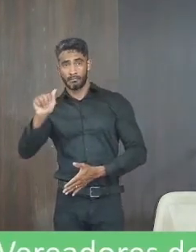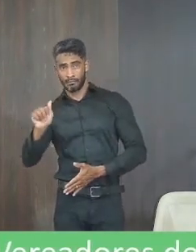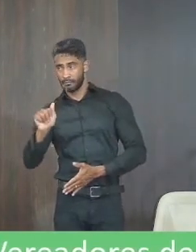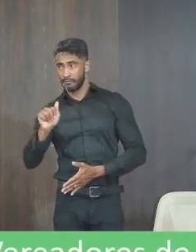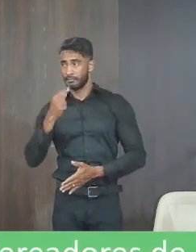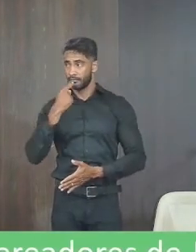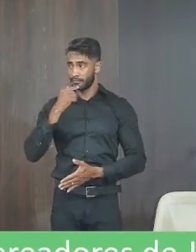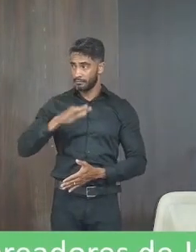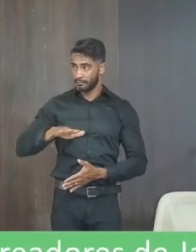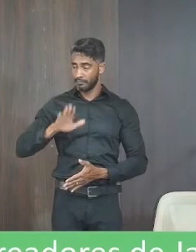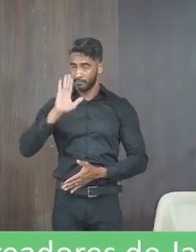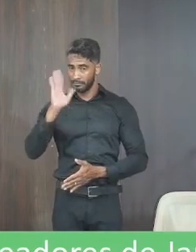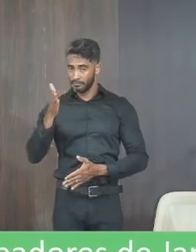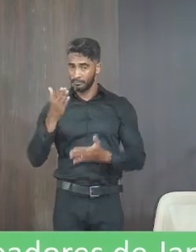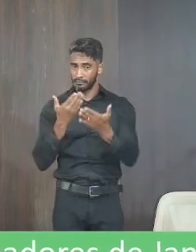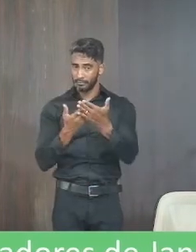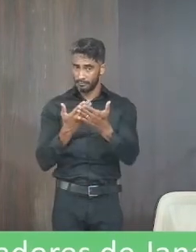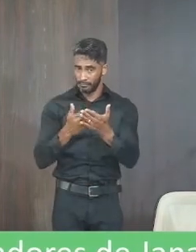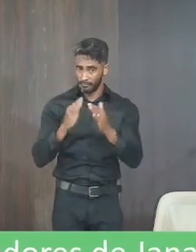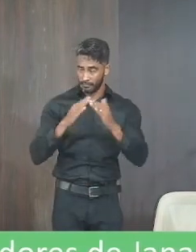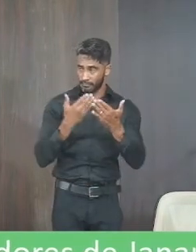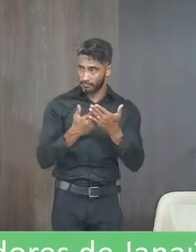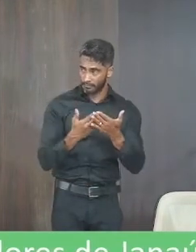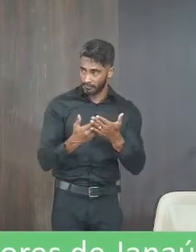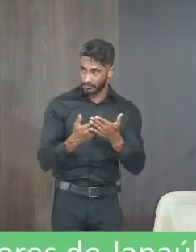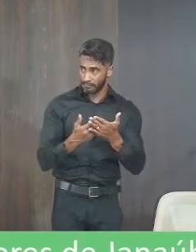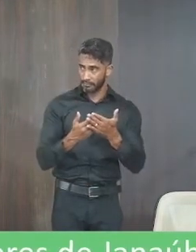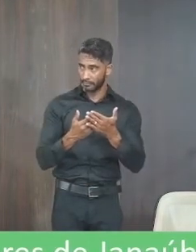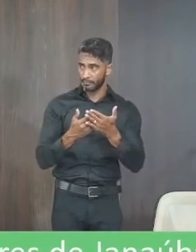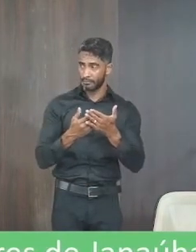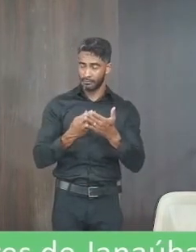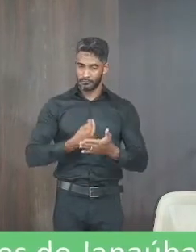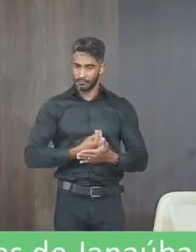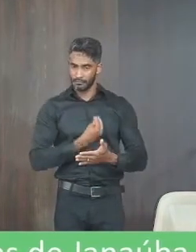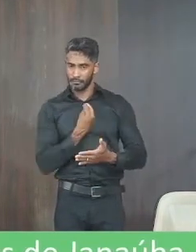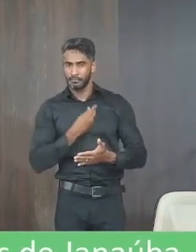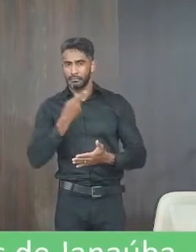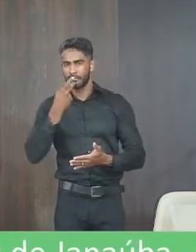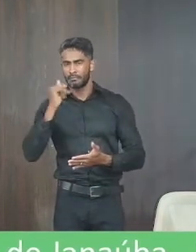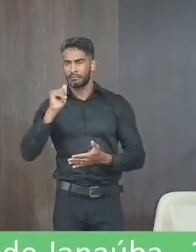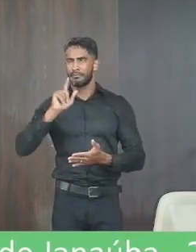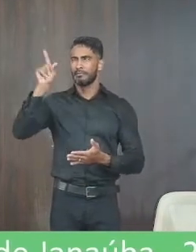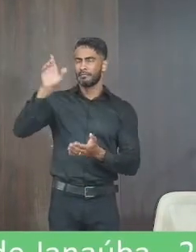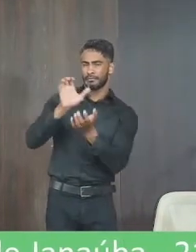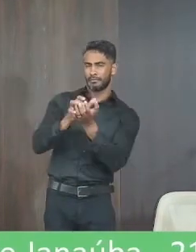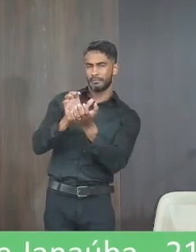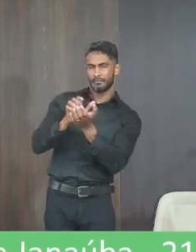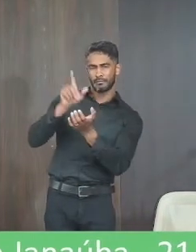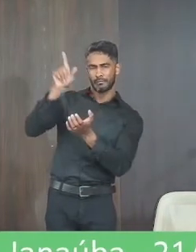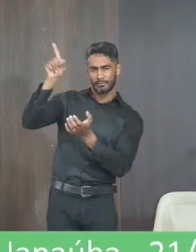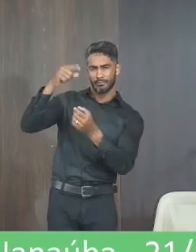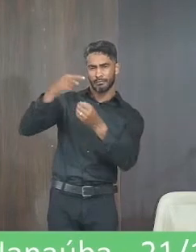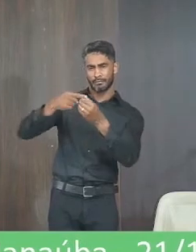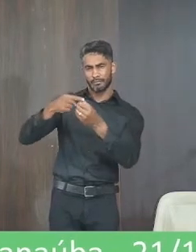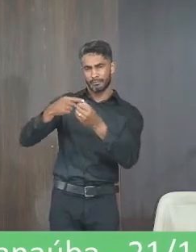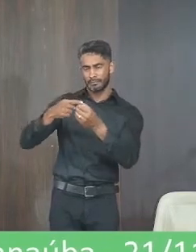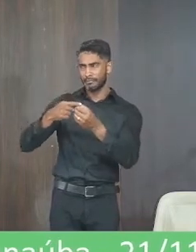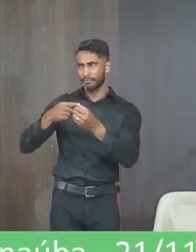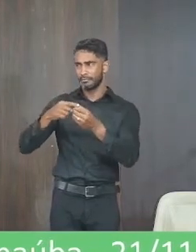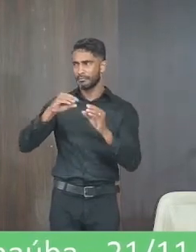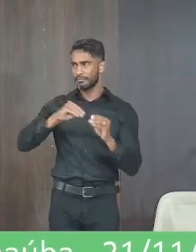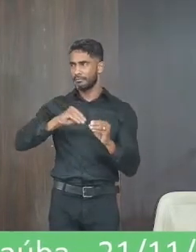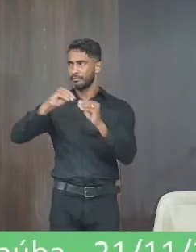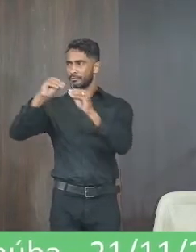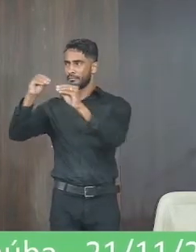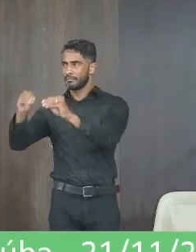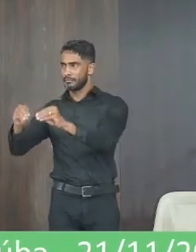essa criança ela já estudou no ano passado na Alva dos Anjos estava morando com o pai dela lá no Jacaré Grande por motivos